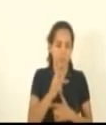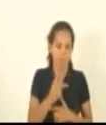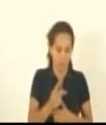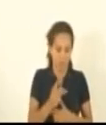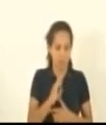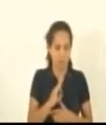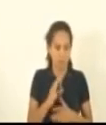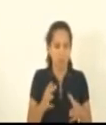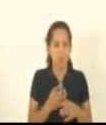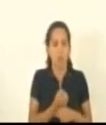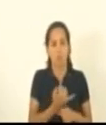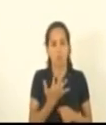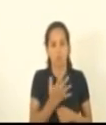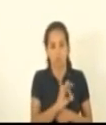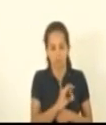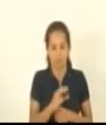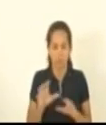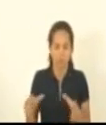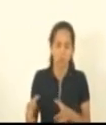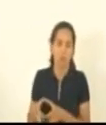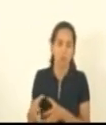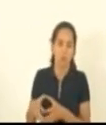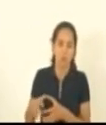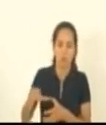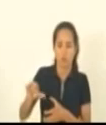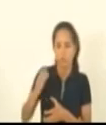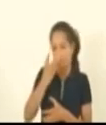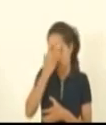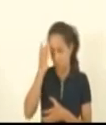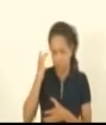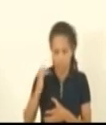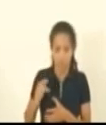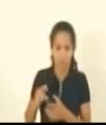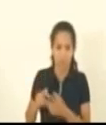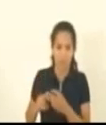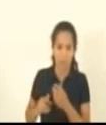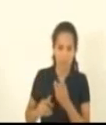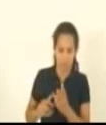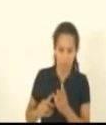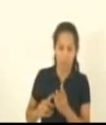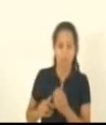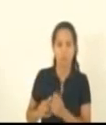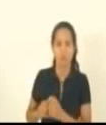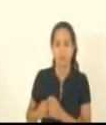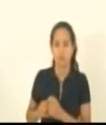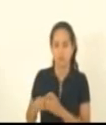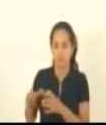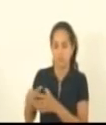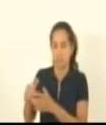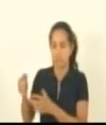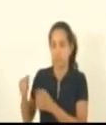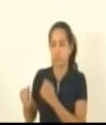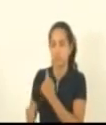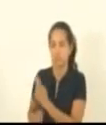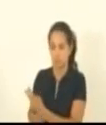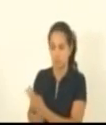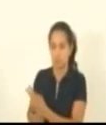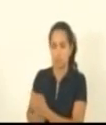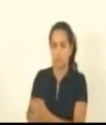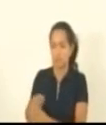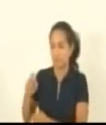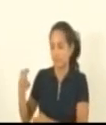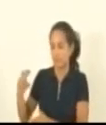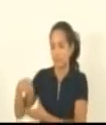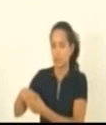dez membros nas comissões de nove membros três nas comissões de sete membros dois nas comissões de cinco